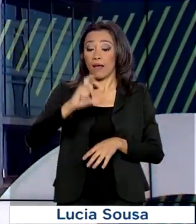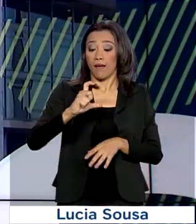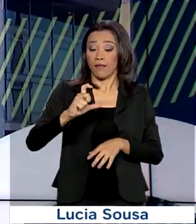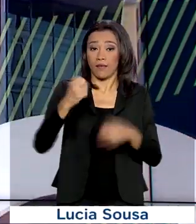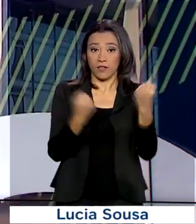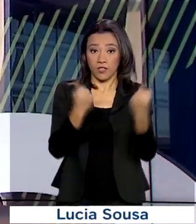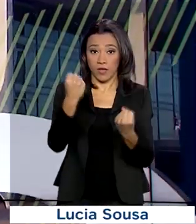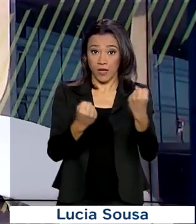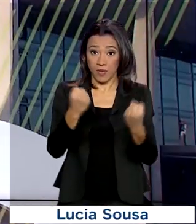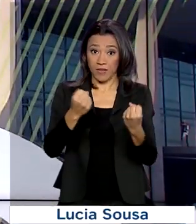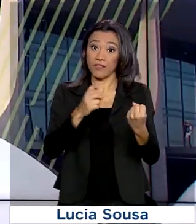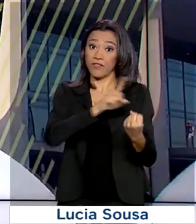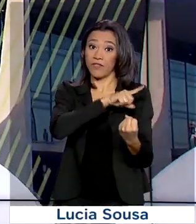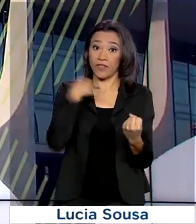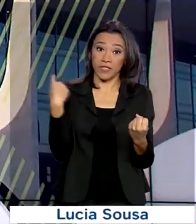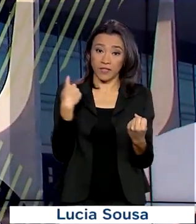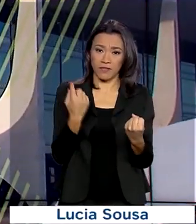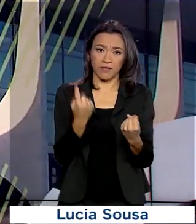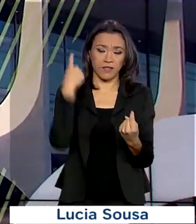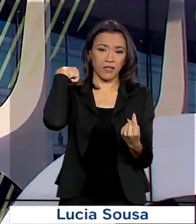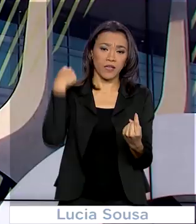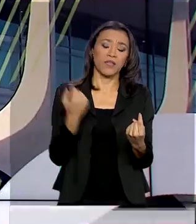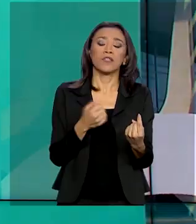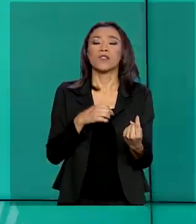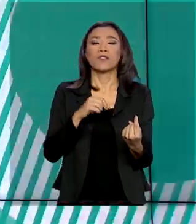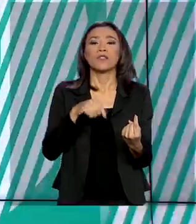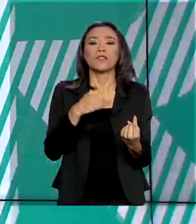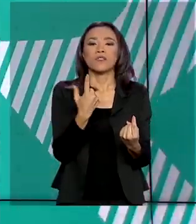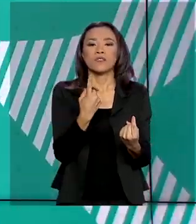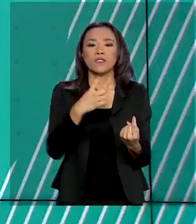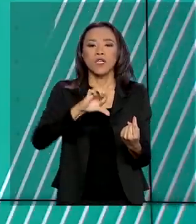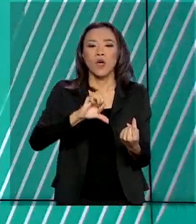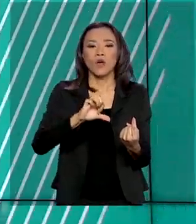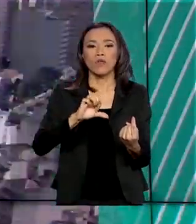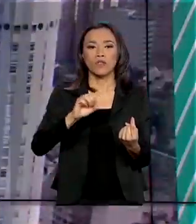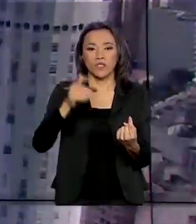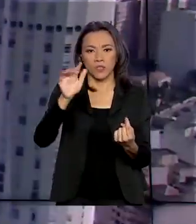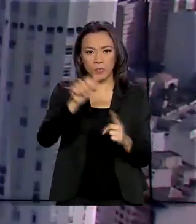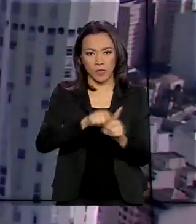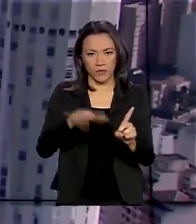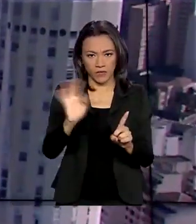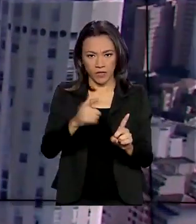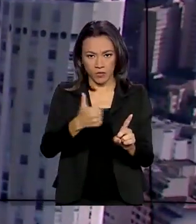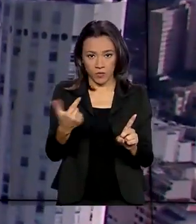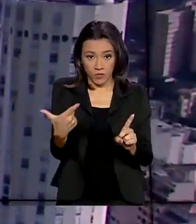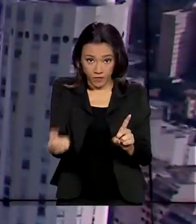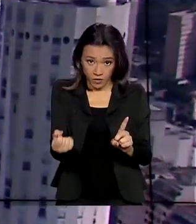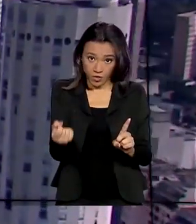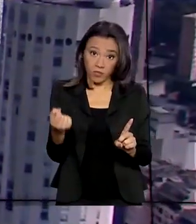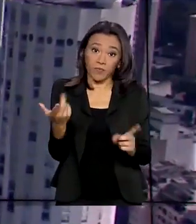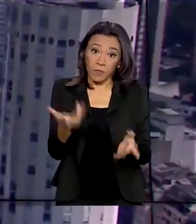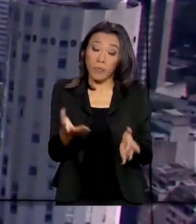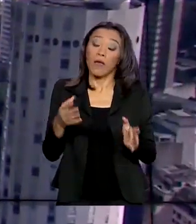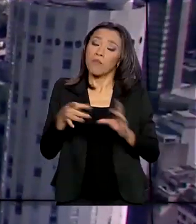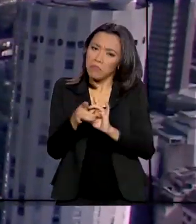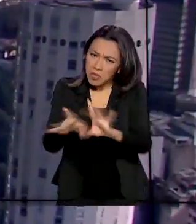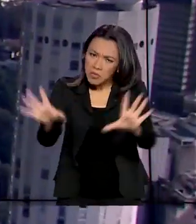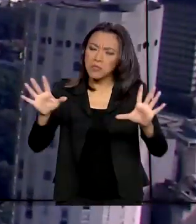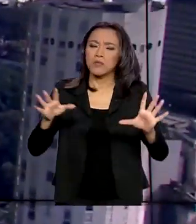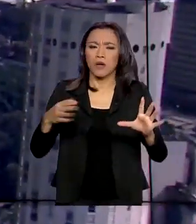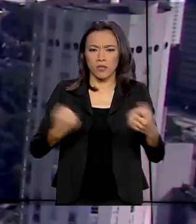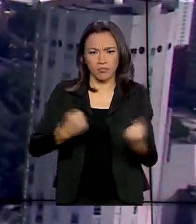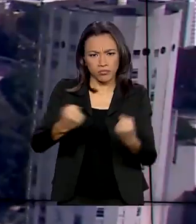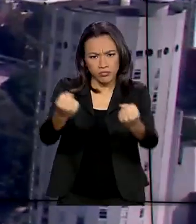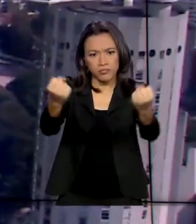vencida desde 19 de fevereiro de 2020. Este prazo aplica-se também para a permissão de dirigir e para a